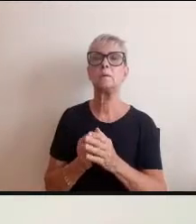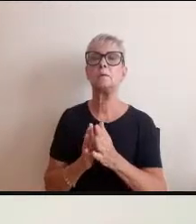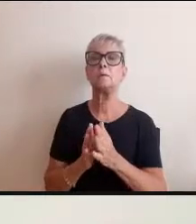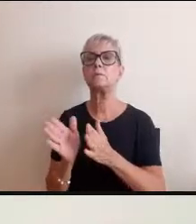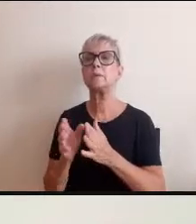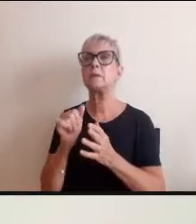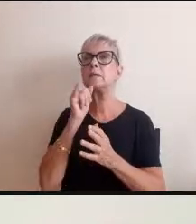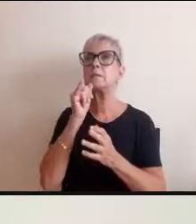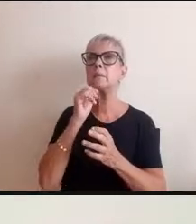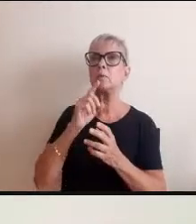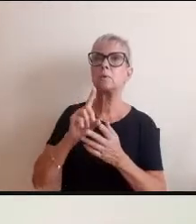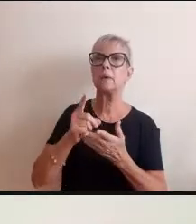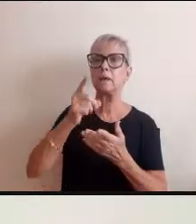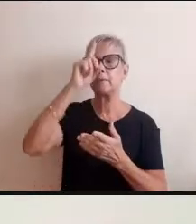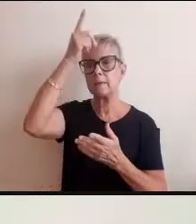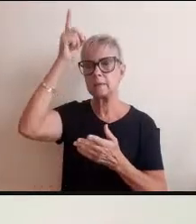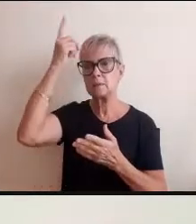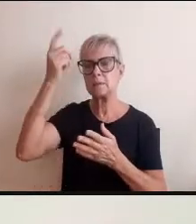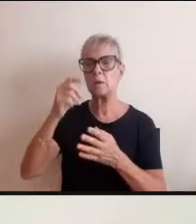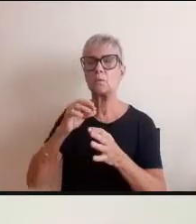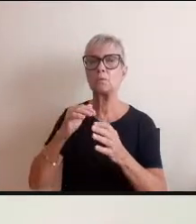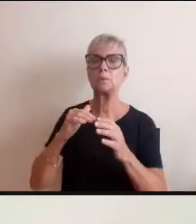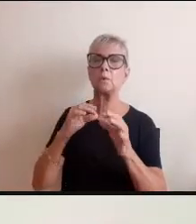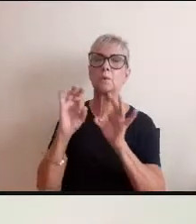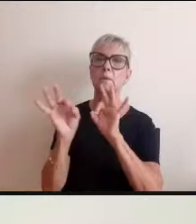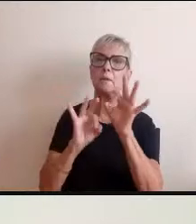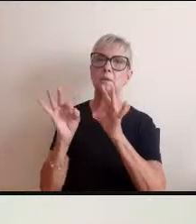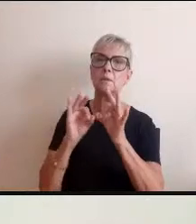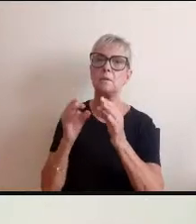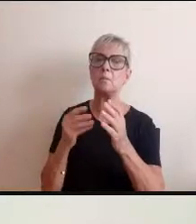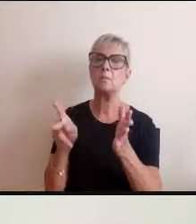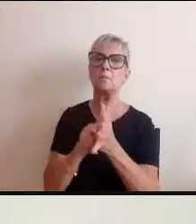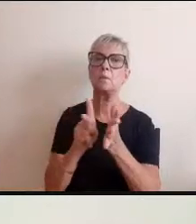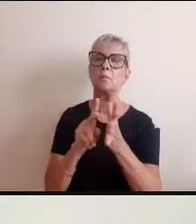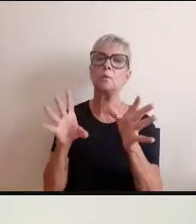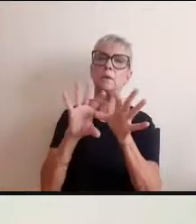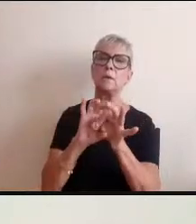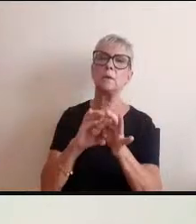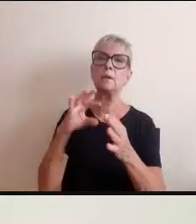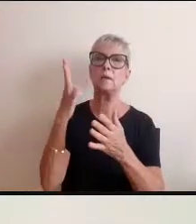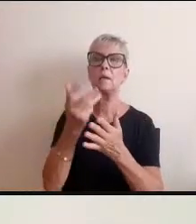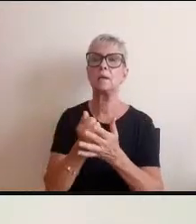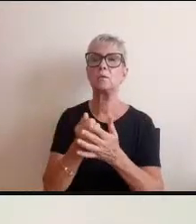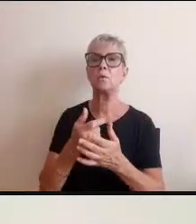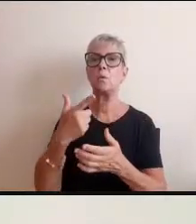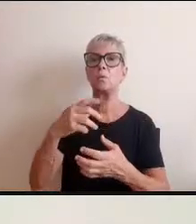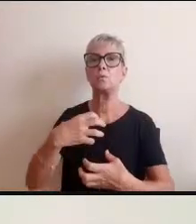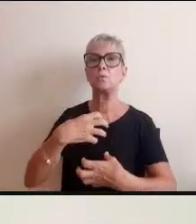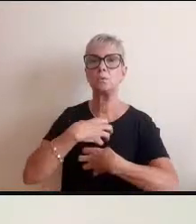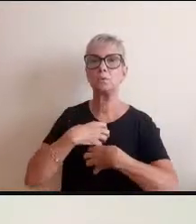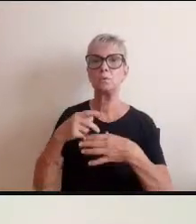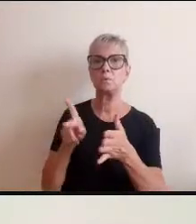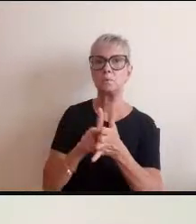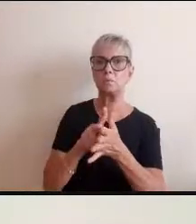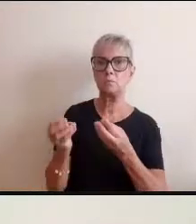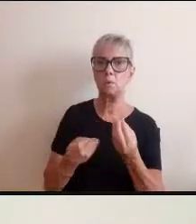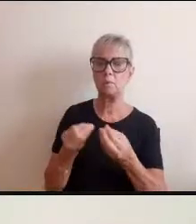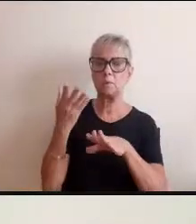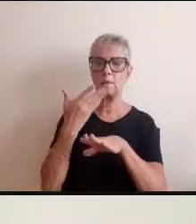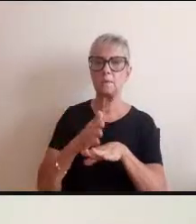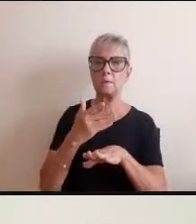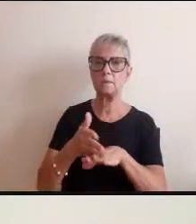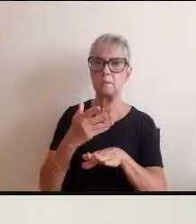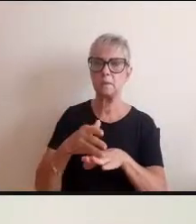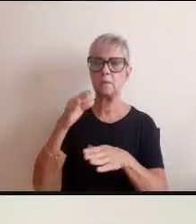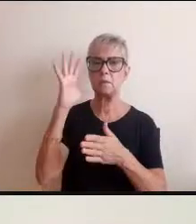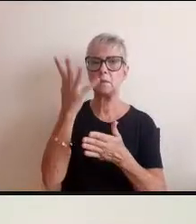protocolos dentro do sistema da arte que viabilizam uma outra postura frente às práticas artísticas